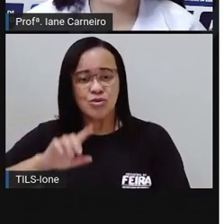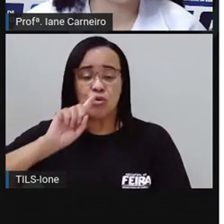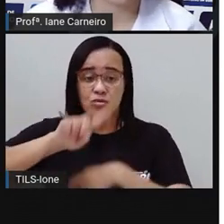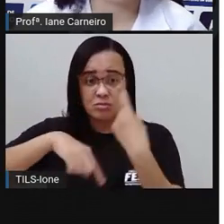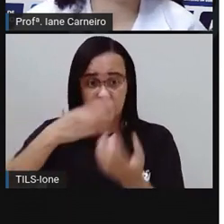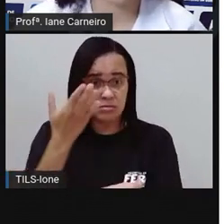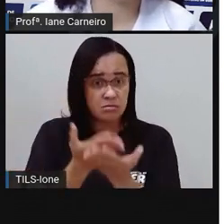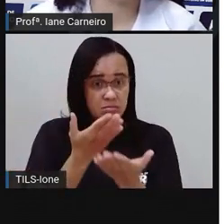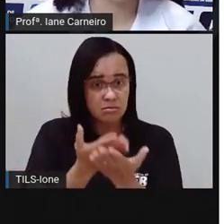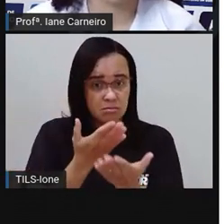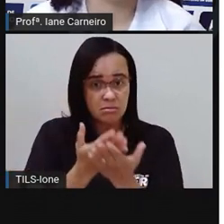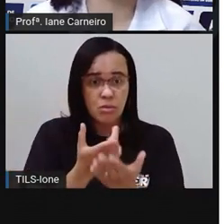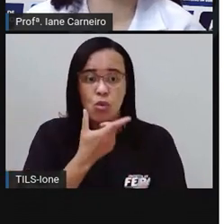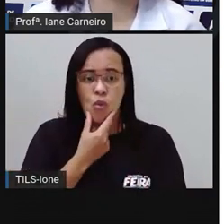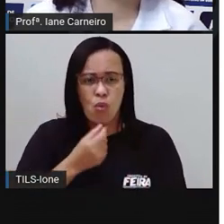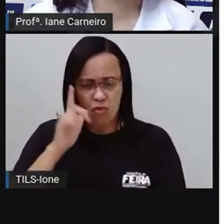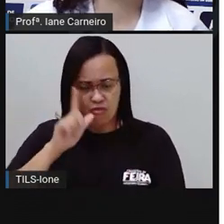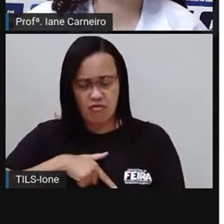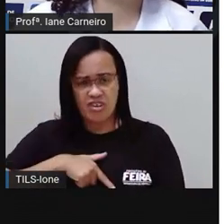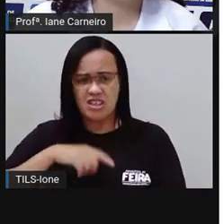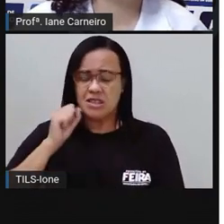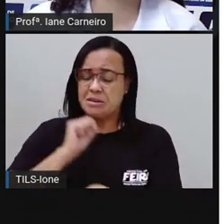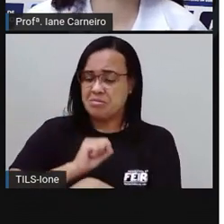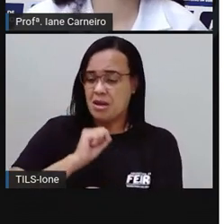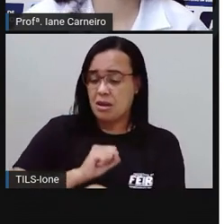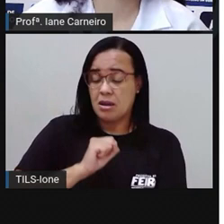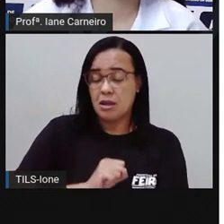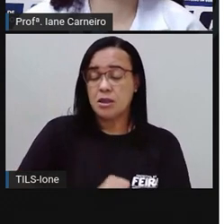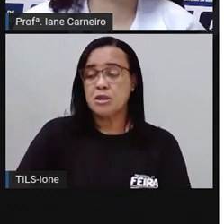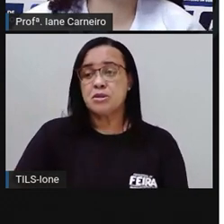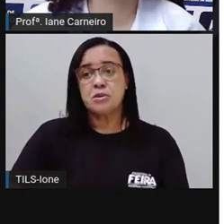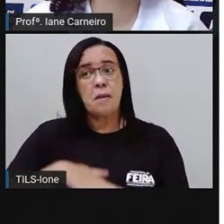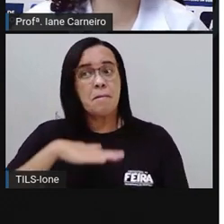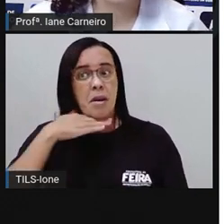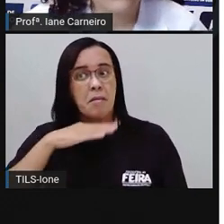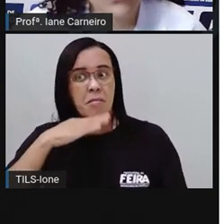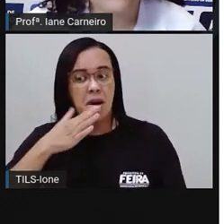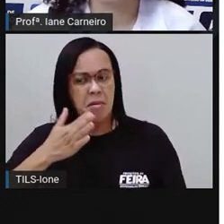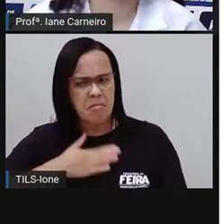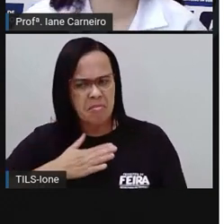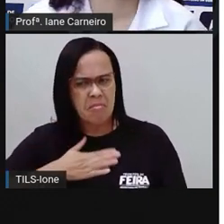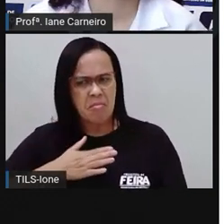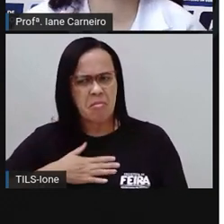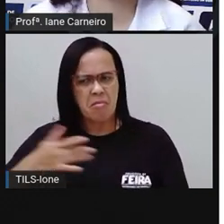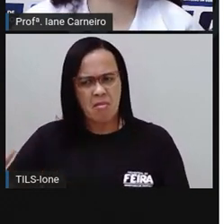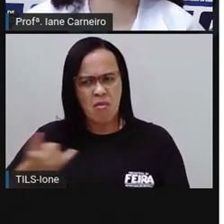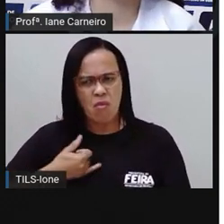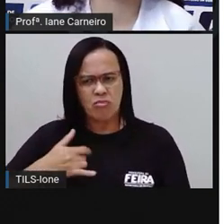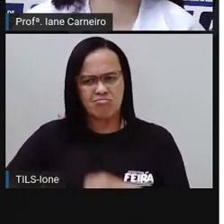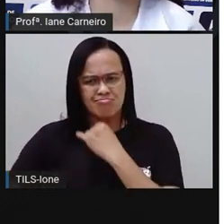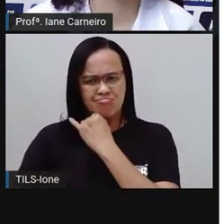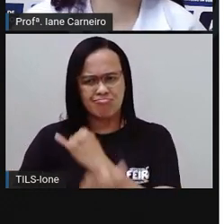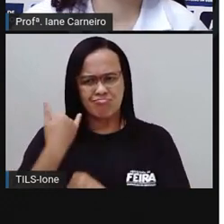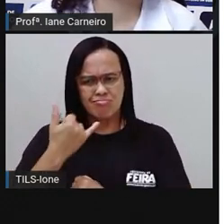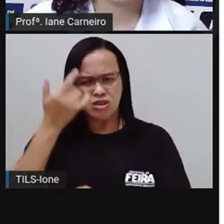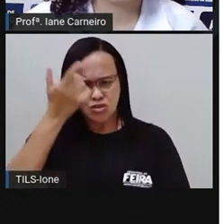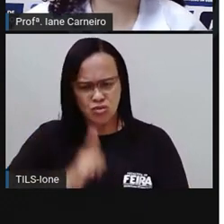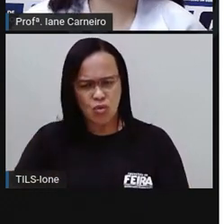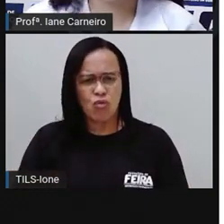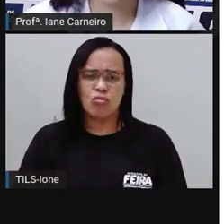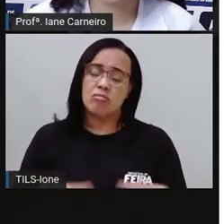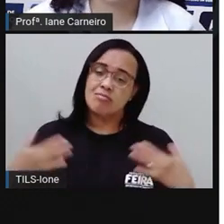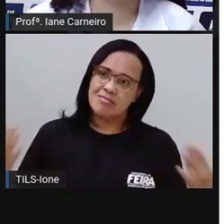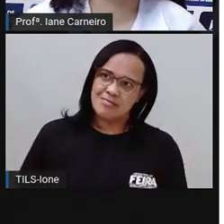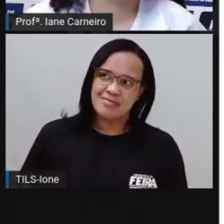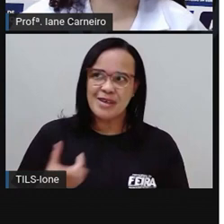estava esperando por Theo. Minha mãe disse que você me enganou de novo, disse o Duende. Theo